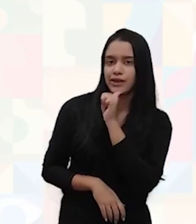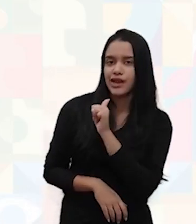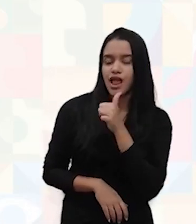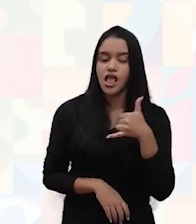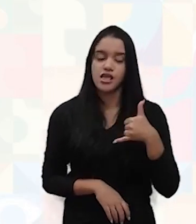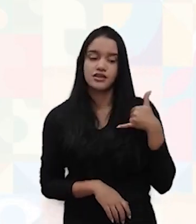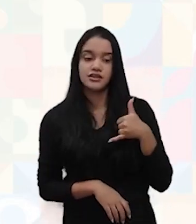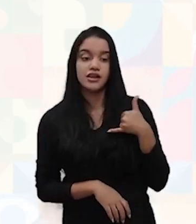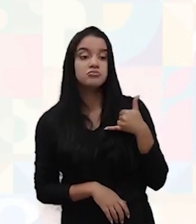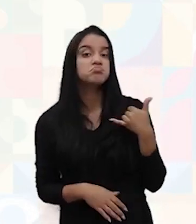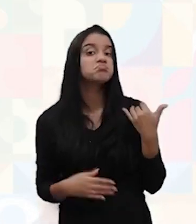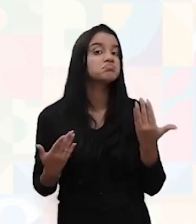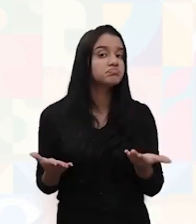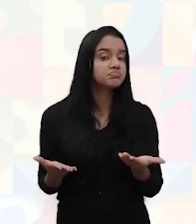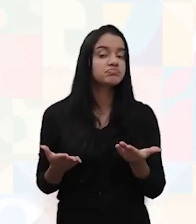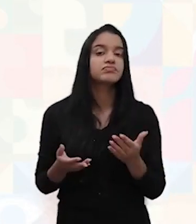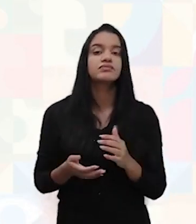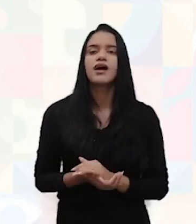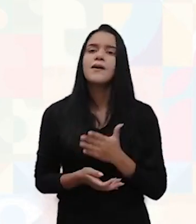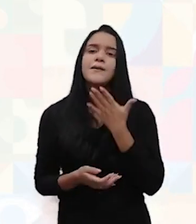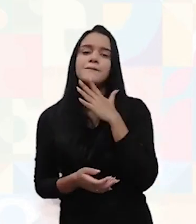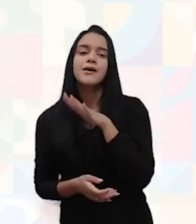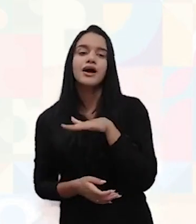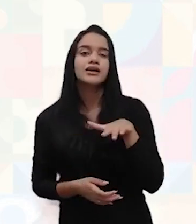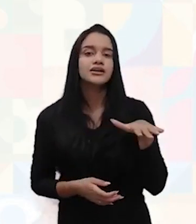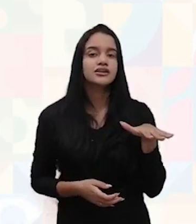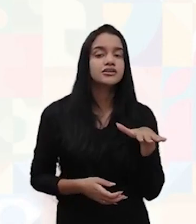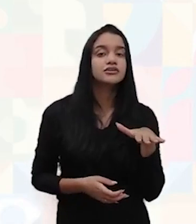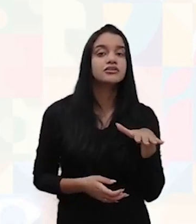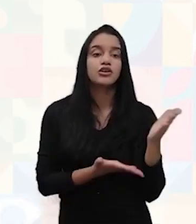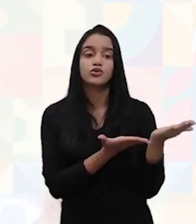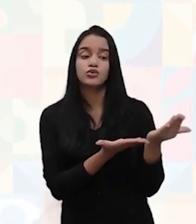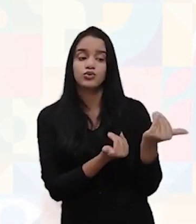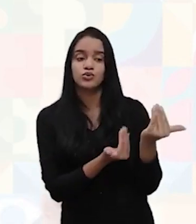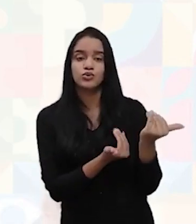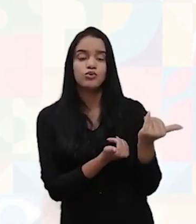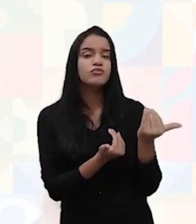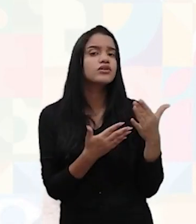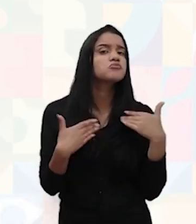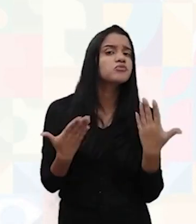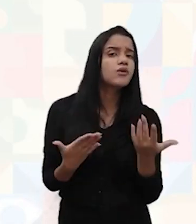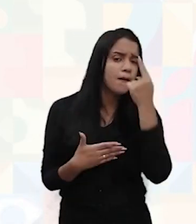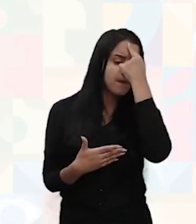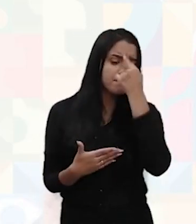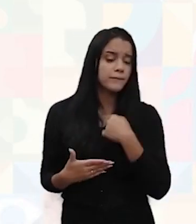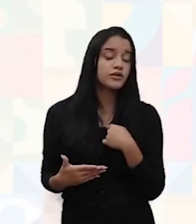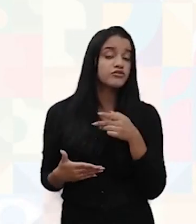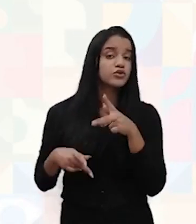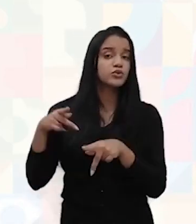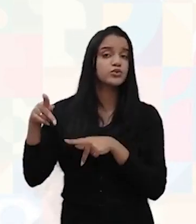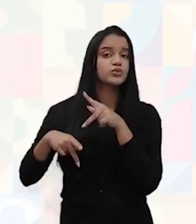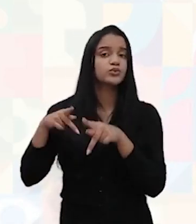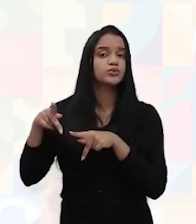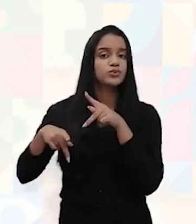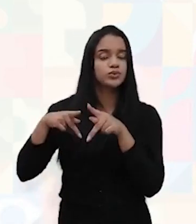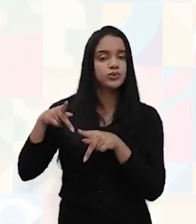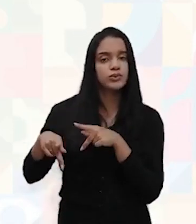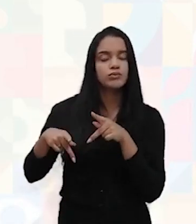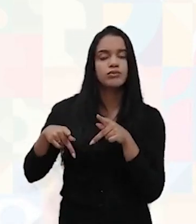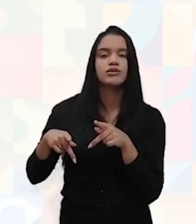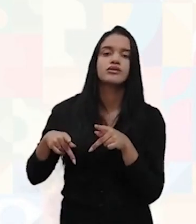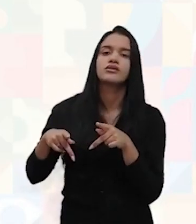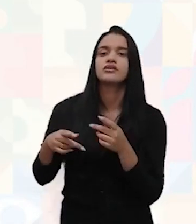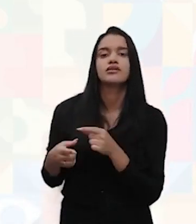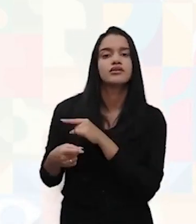X a idade Y? É pra crianças? É pra adolescentes? Qual é o perfil desse público? É um perfil de classe